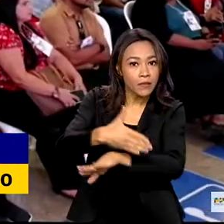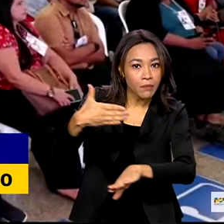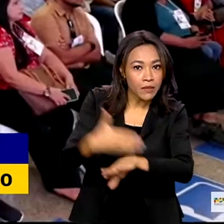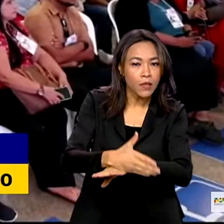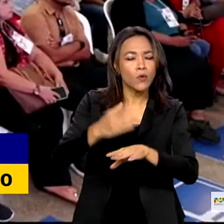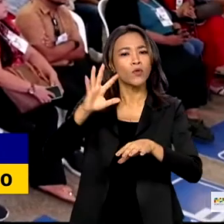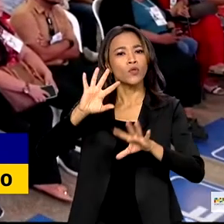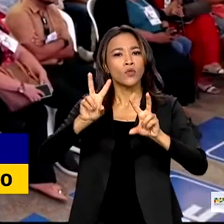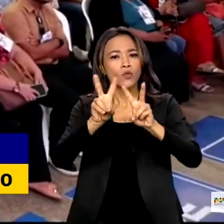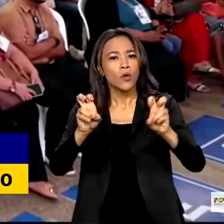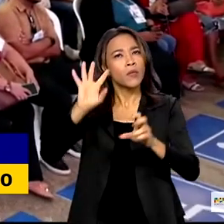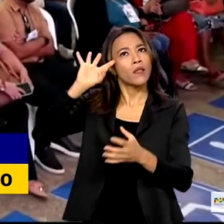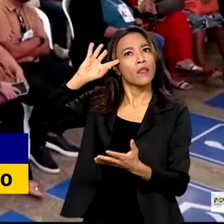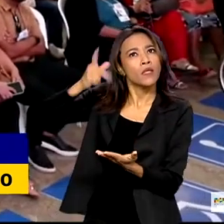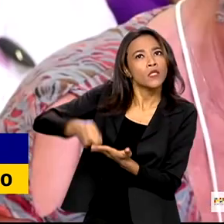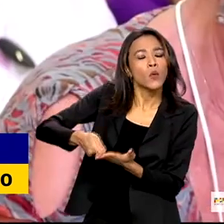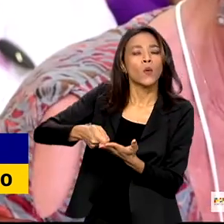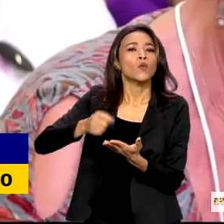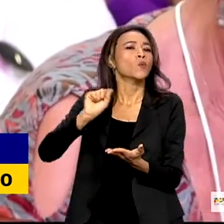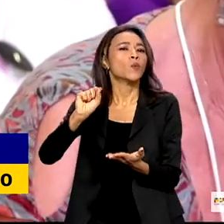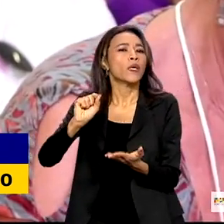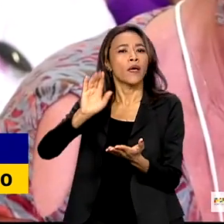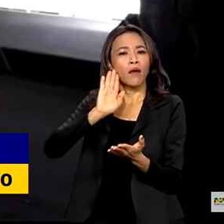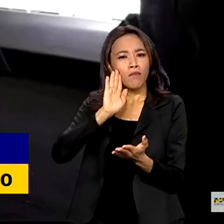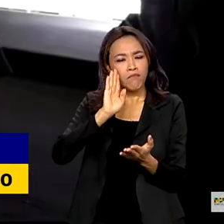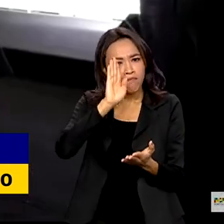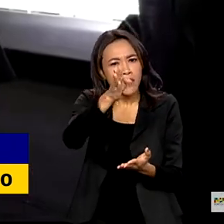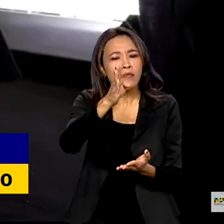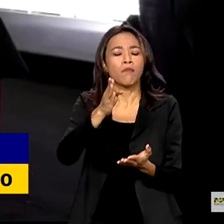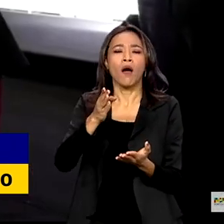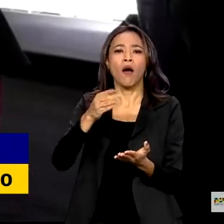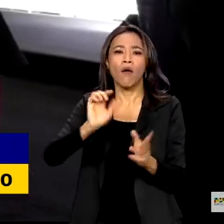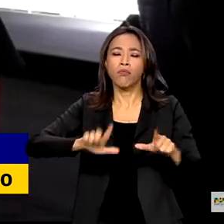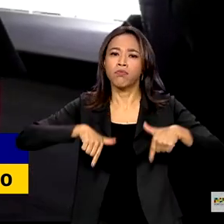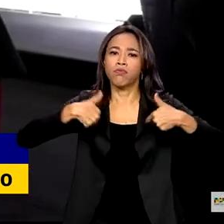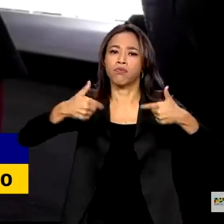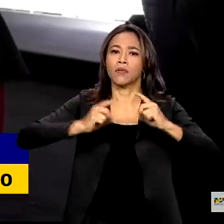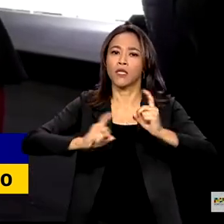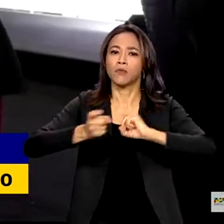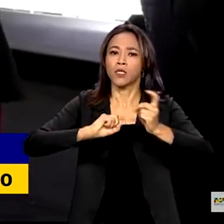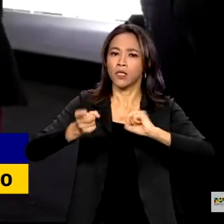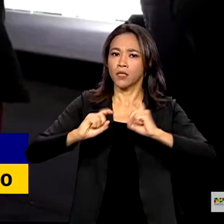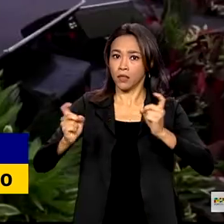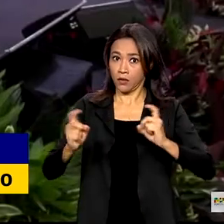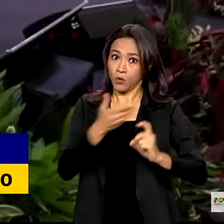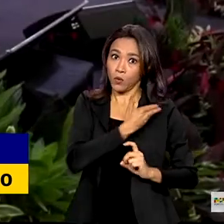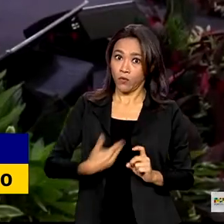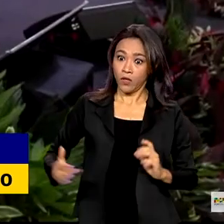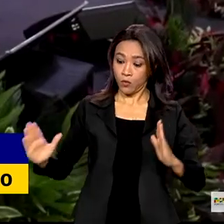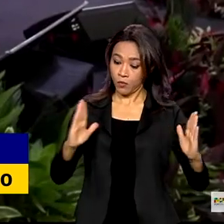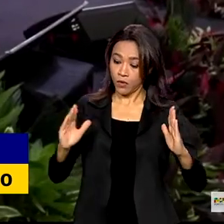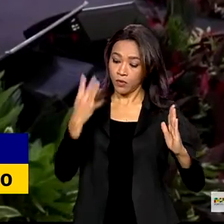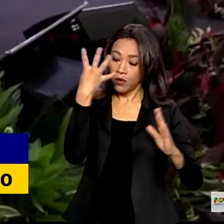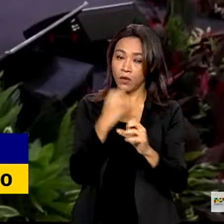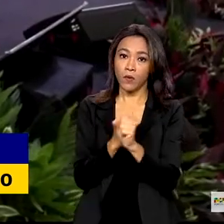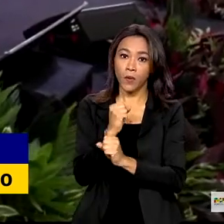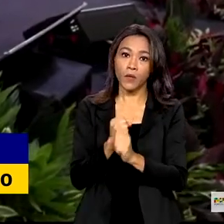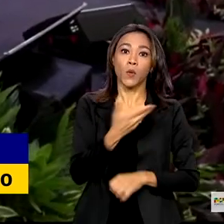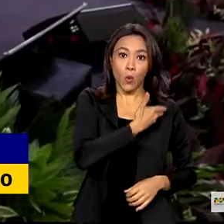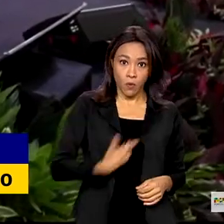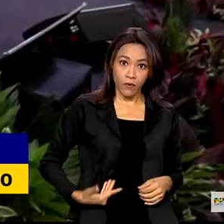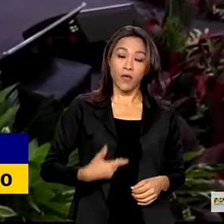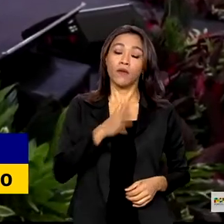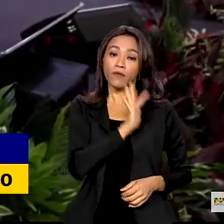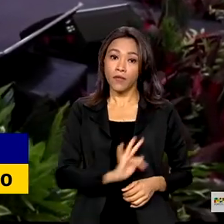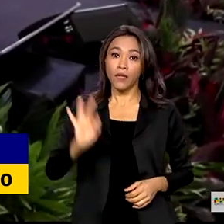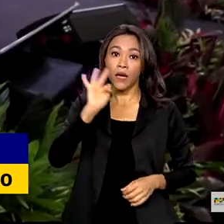decisões sobre o que deve ser prioridade na gestão pública, nos próximos quatro anos, o governo federal instituiu